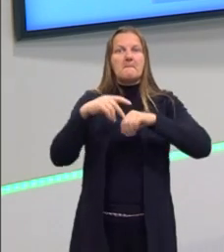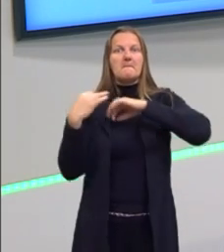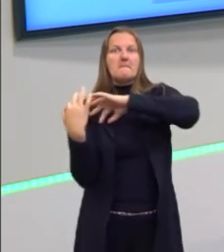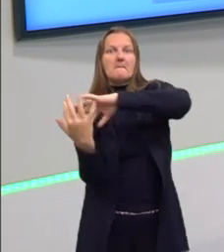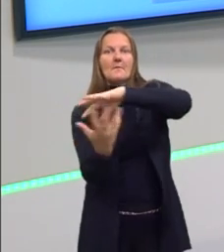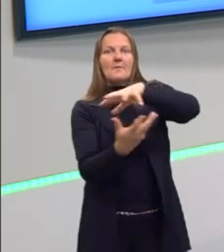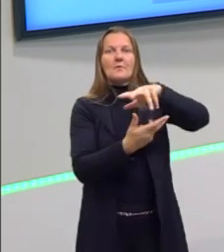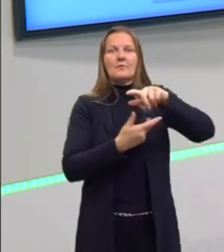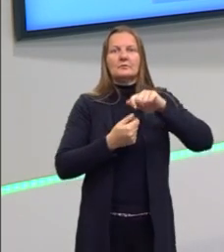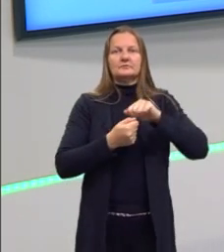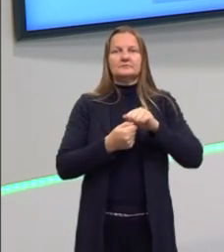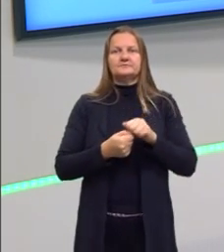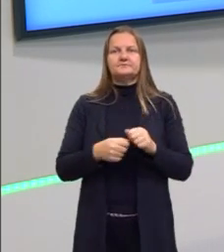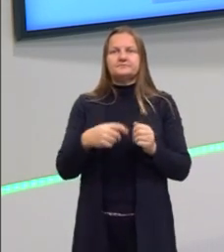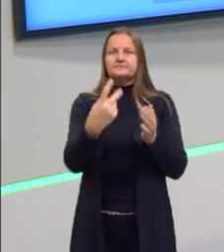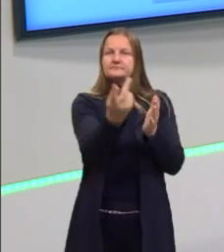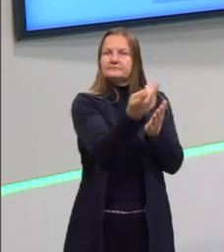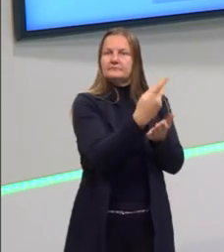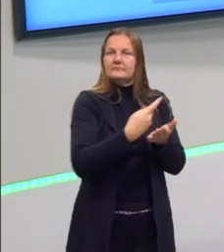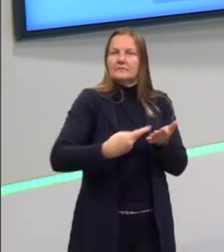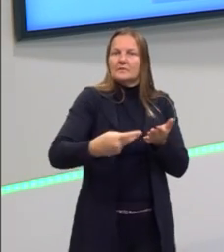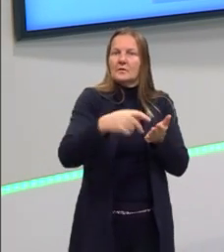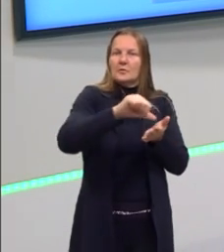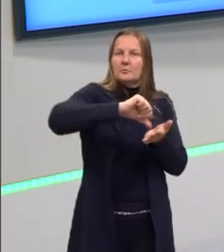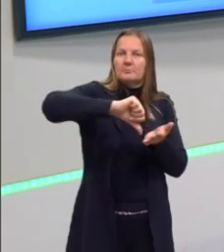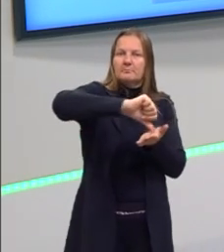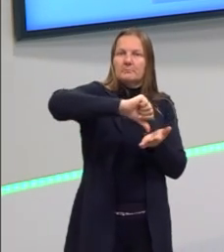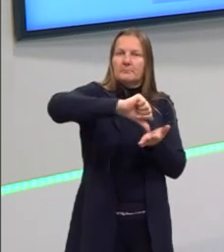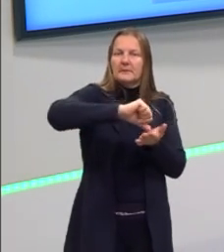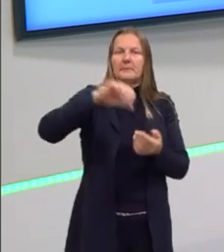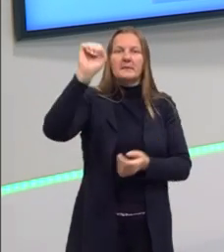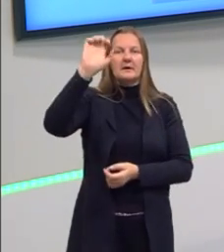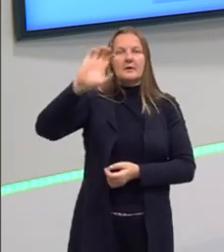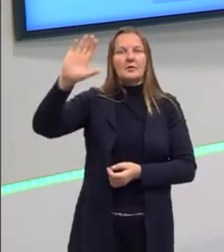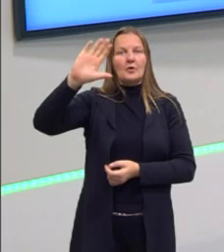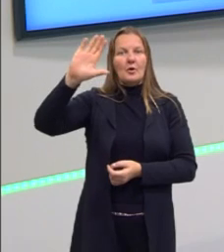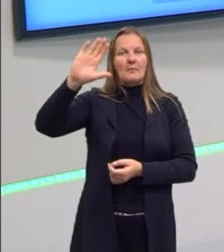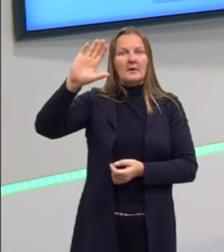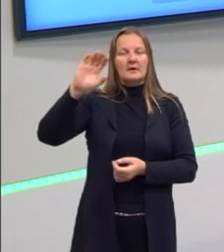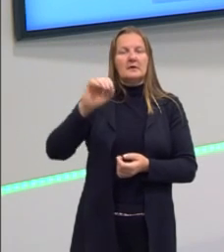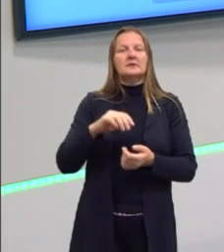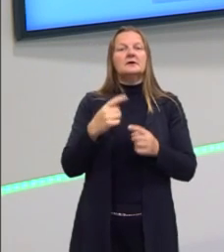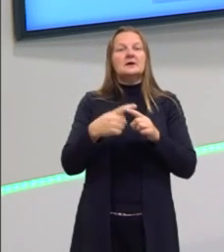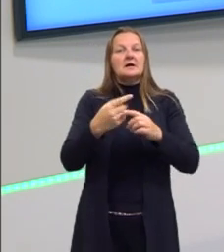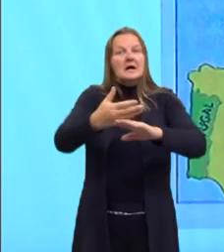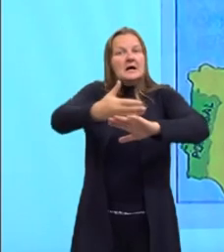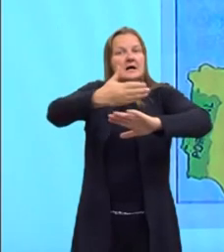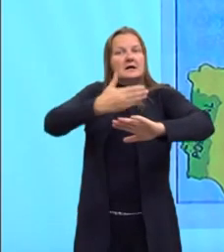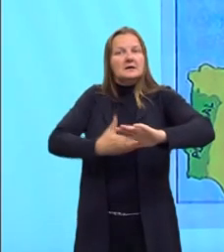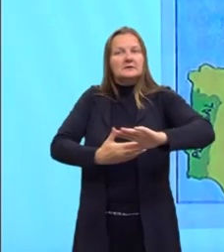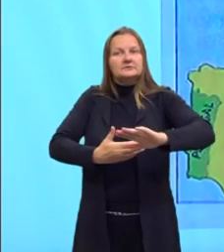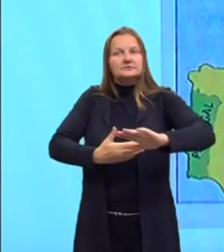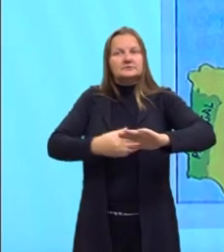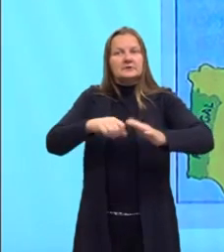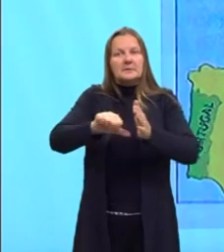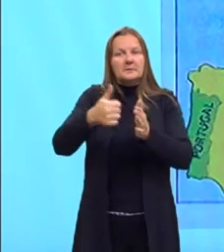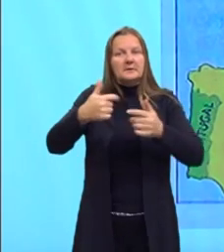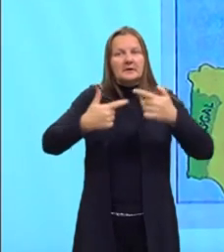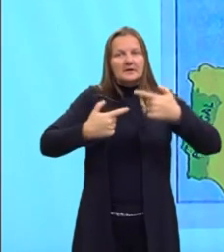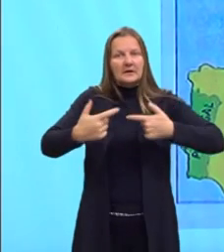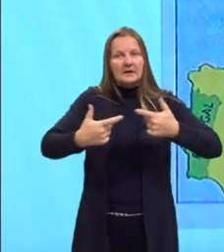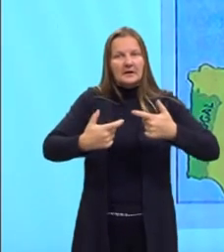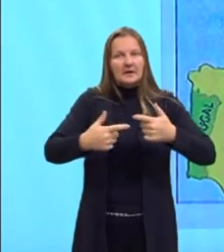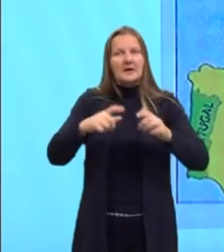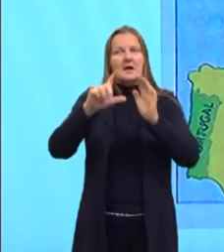ó, justamente o mapa europeu de antes, né, da Primeira Guerra